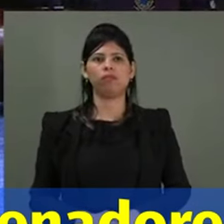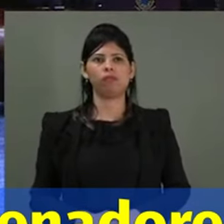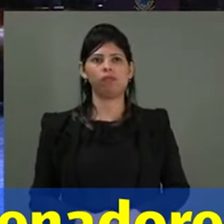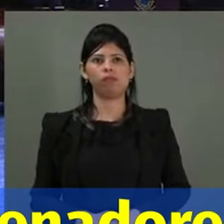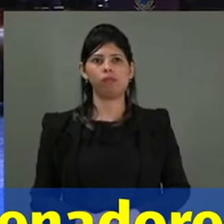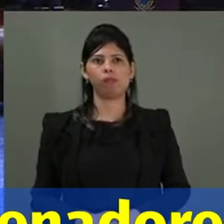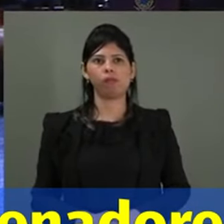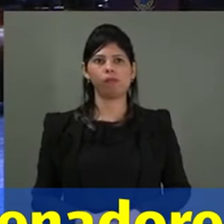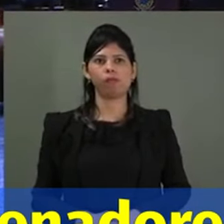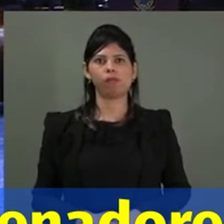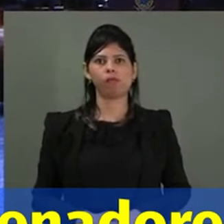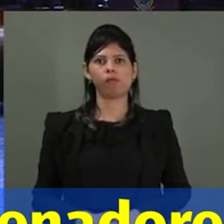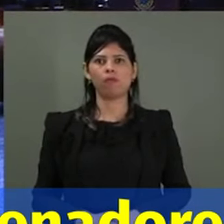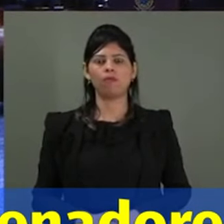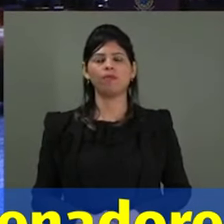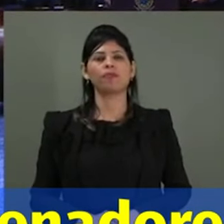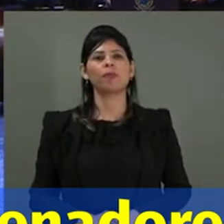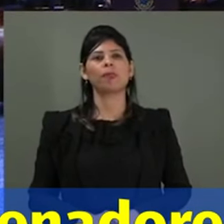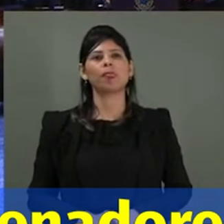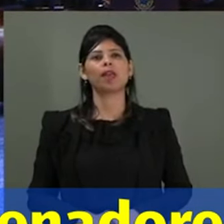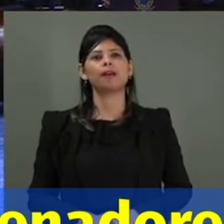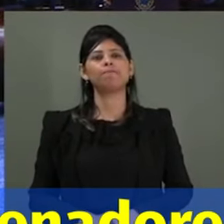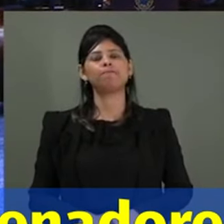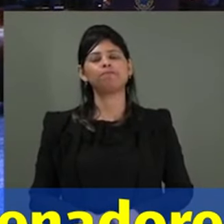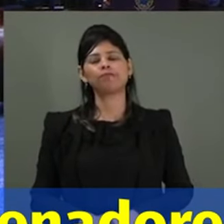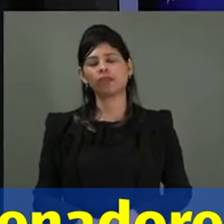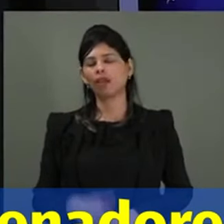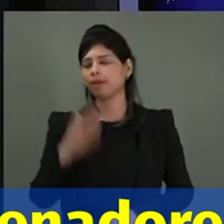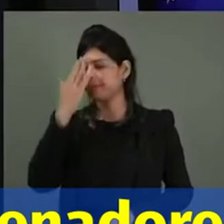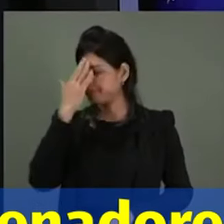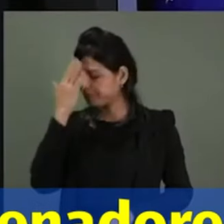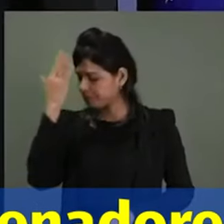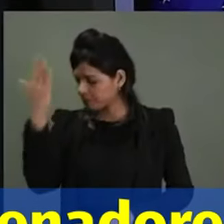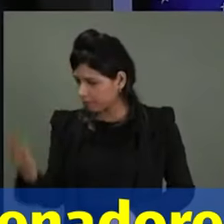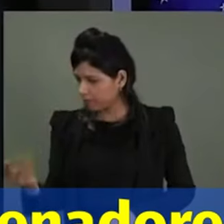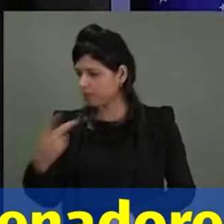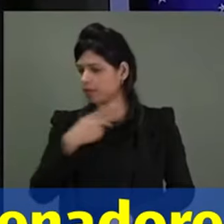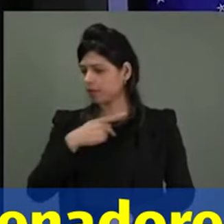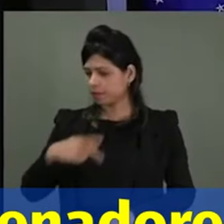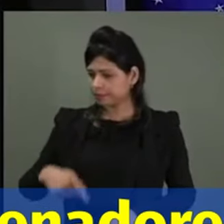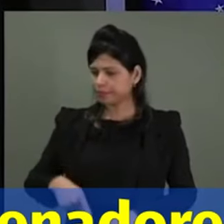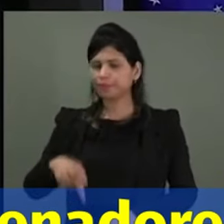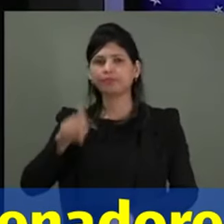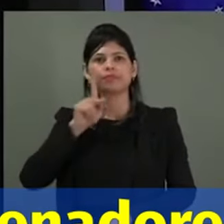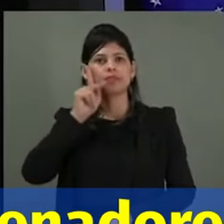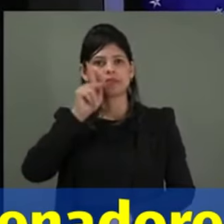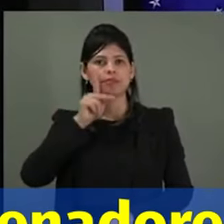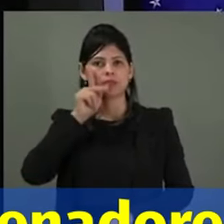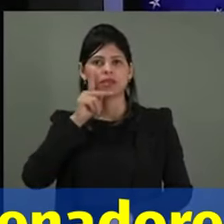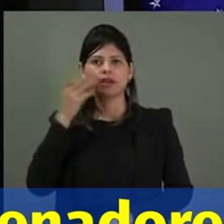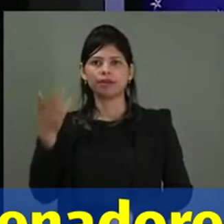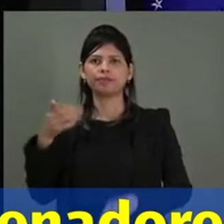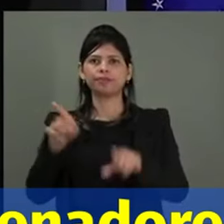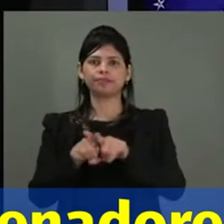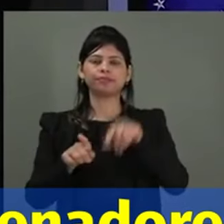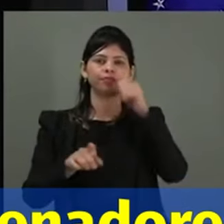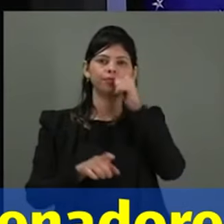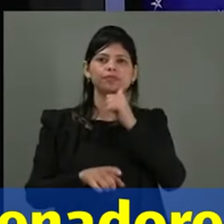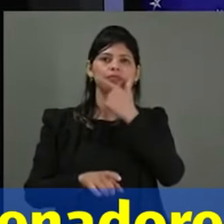Muitíssimo obrigado, senhor presidente, dessa sessão, senador Paulo Paim, senhoras senadoras, senhores